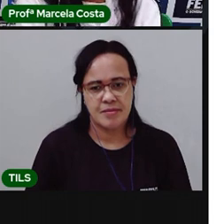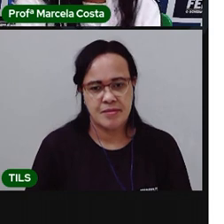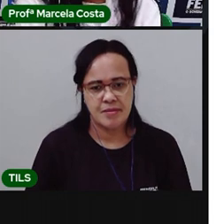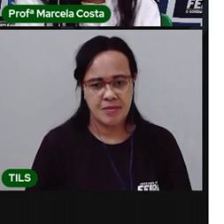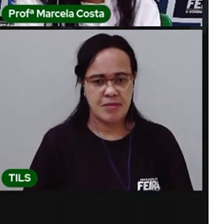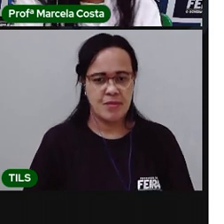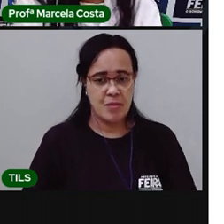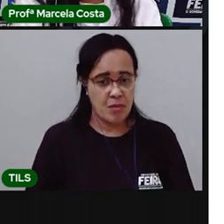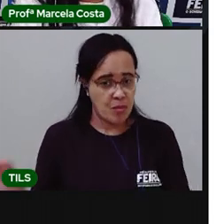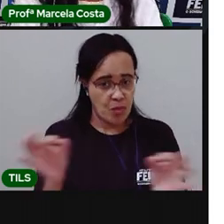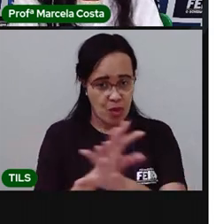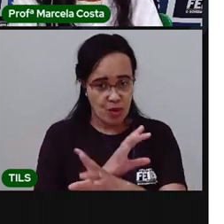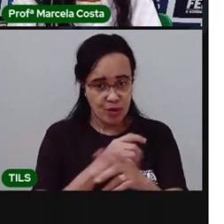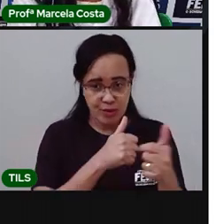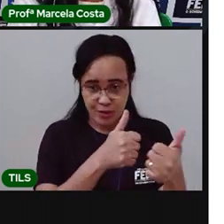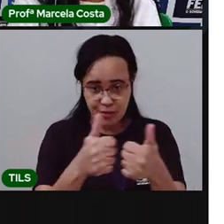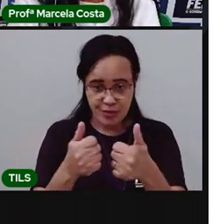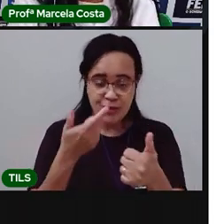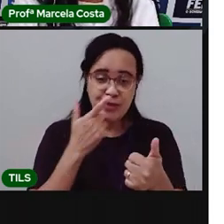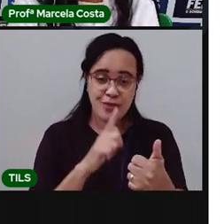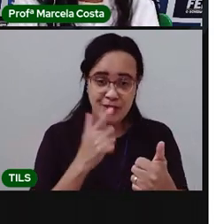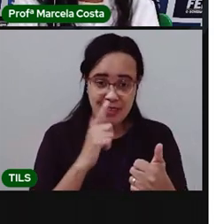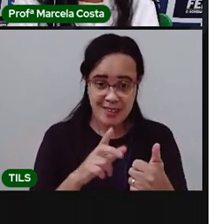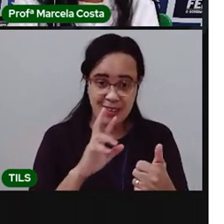Prontinho? Conseguiu fazer?